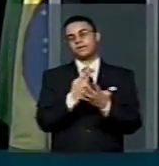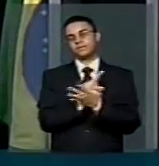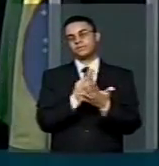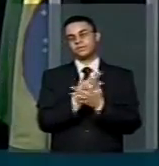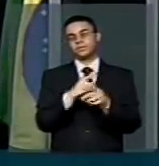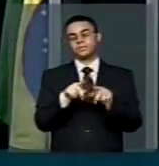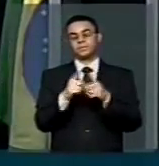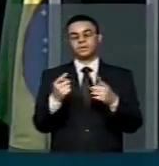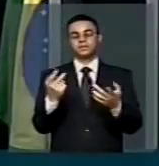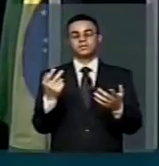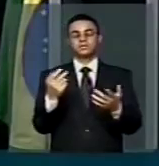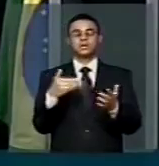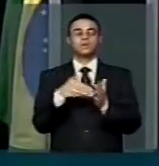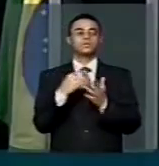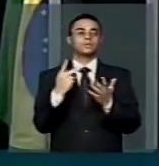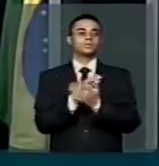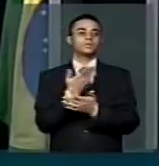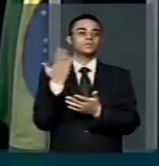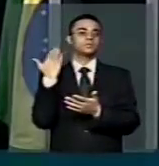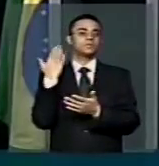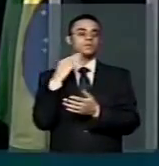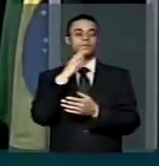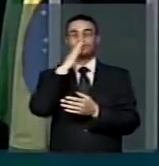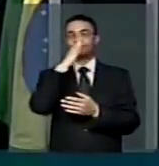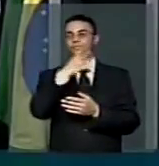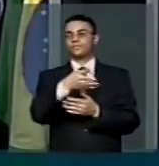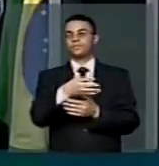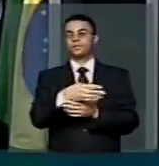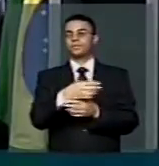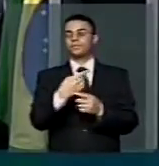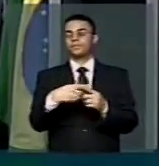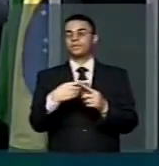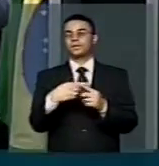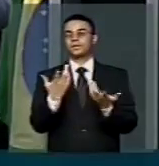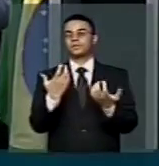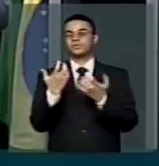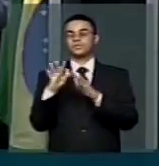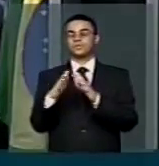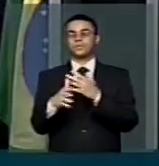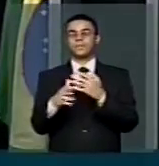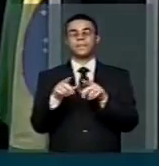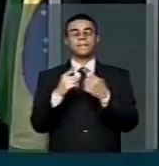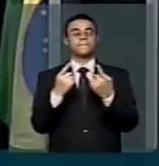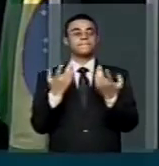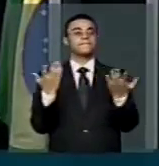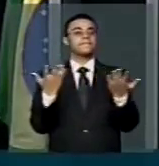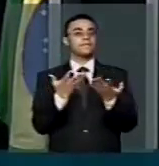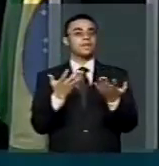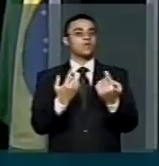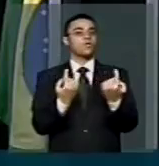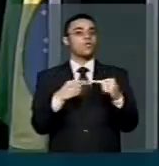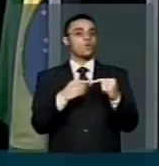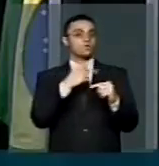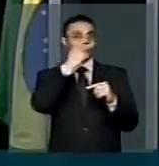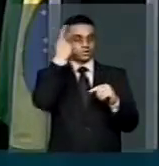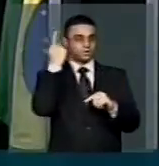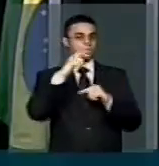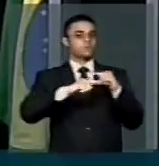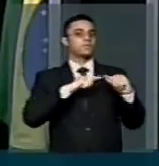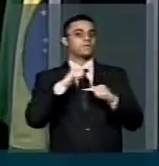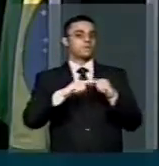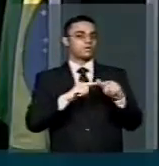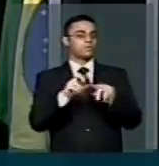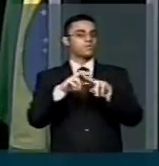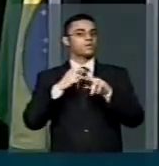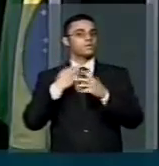nesta linha de absurdo descaso com o Brasil, e aí com o trabalhador, e eu quero aqui fazer uma alerta a